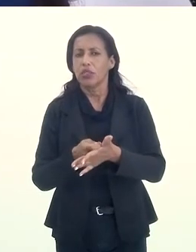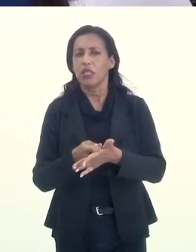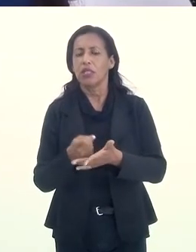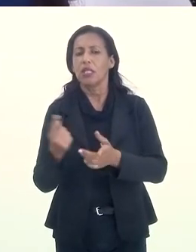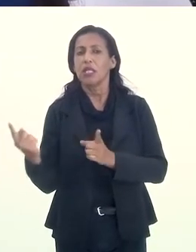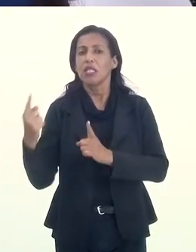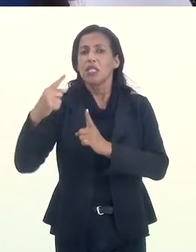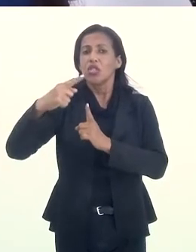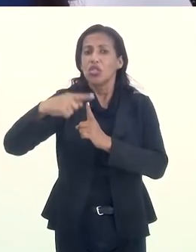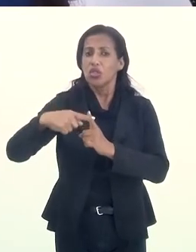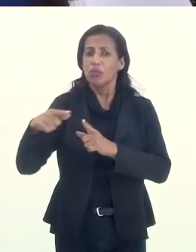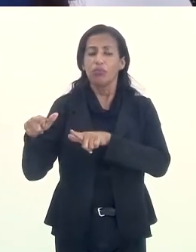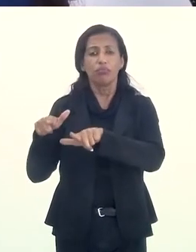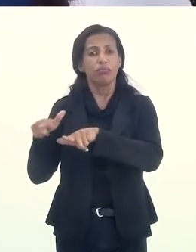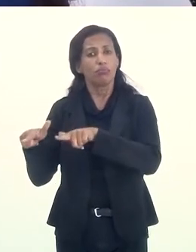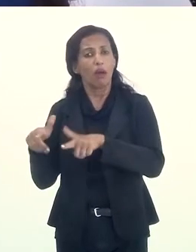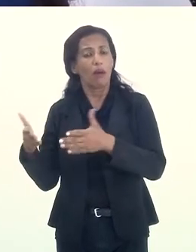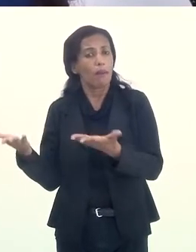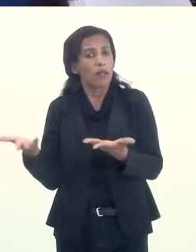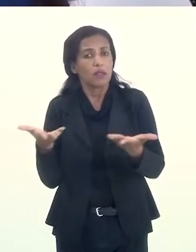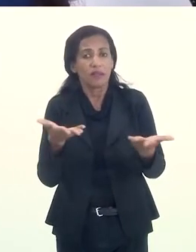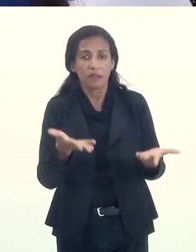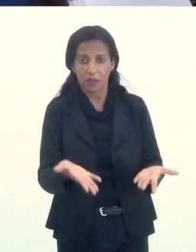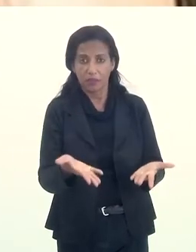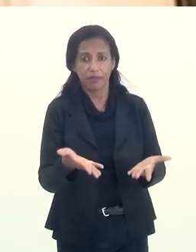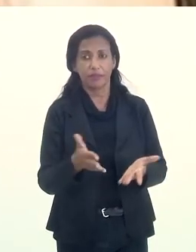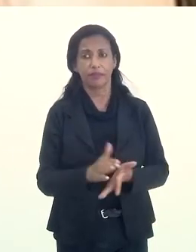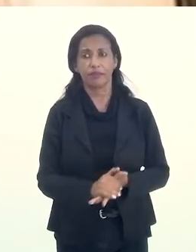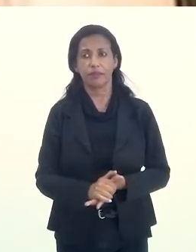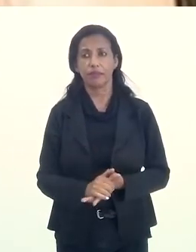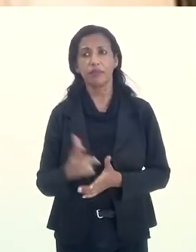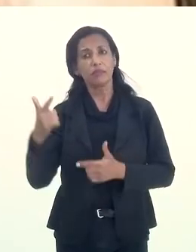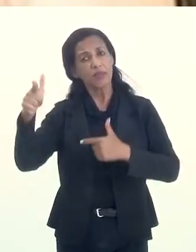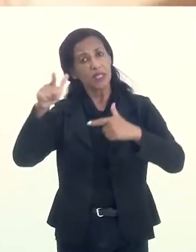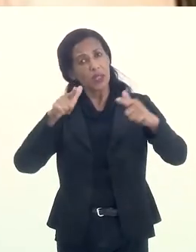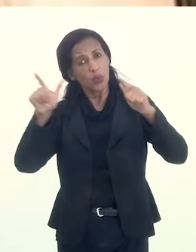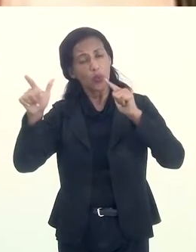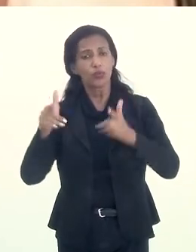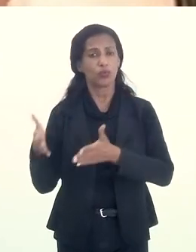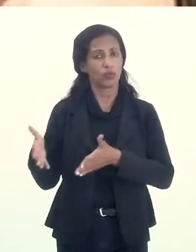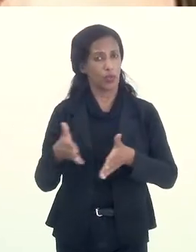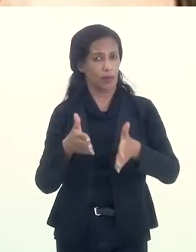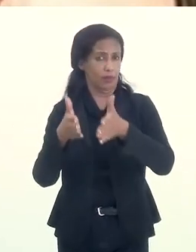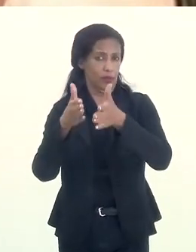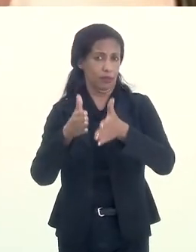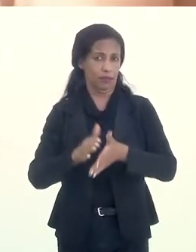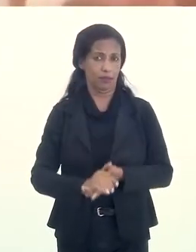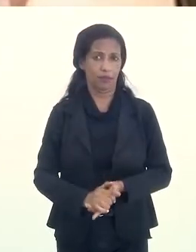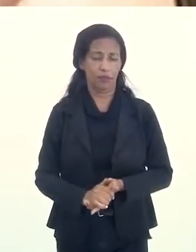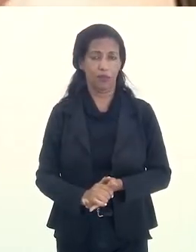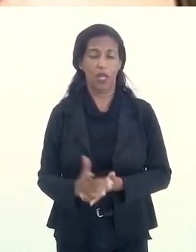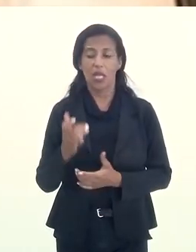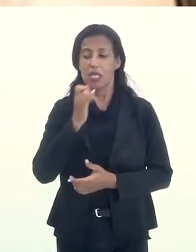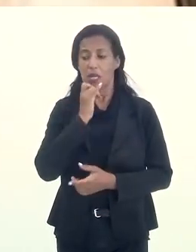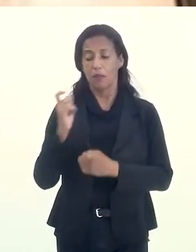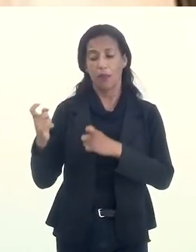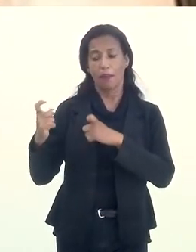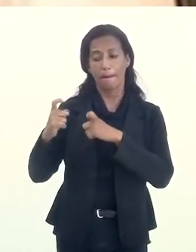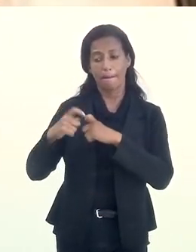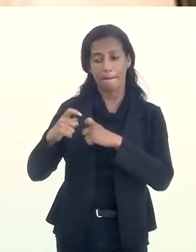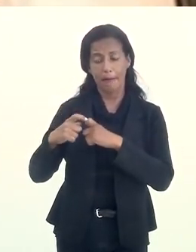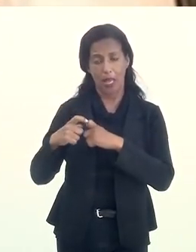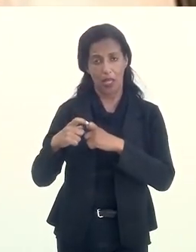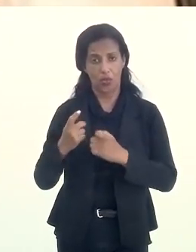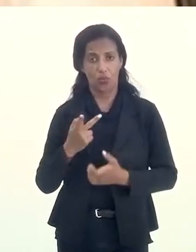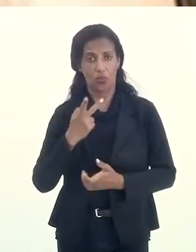desse tipo de atividade, mas evidentemente que há outras, não é? Um médico,